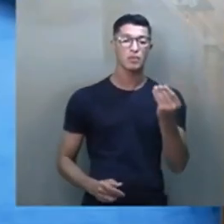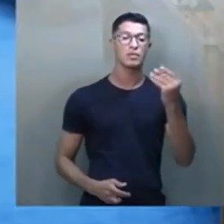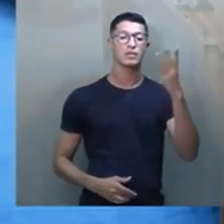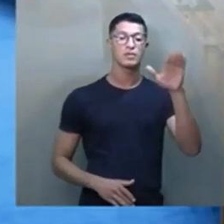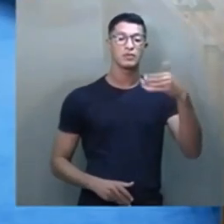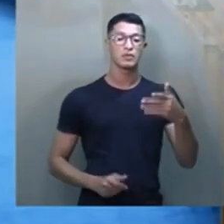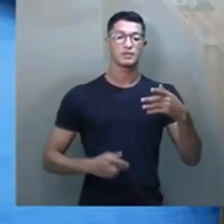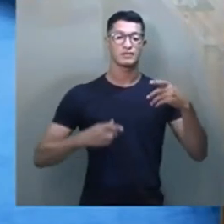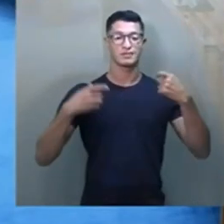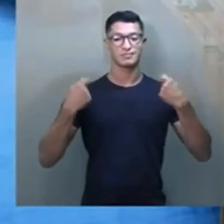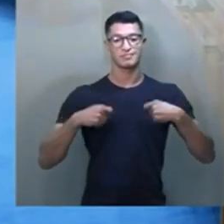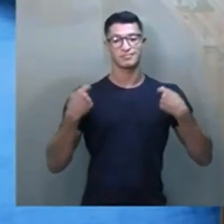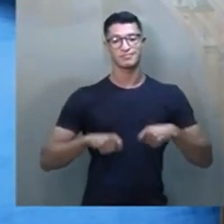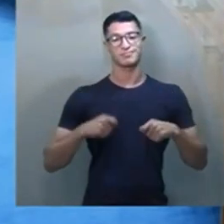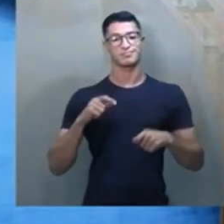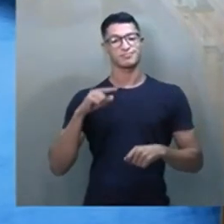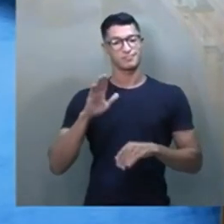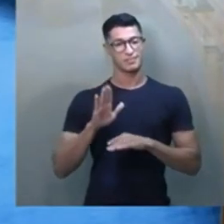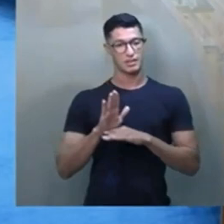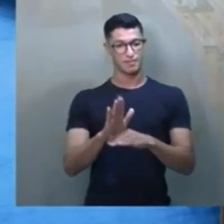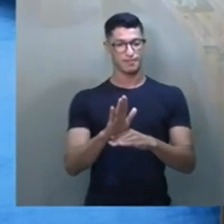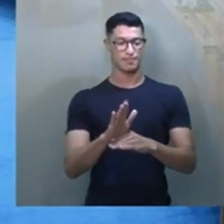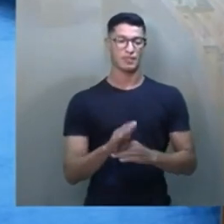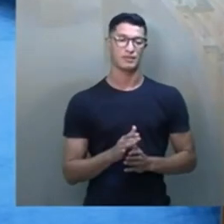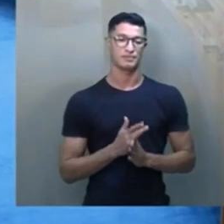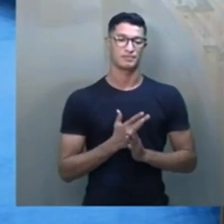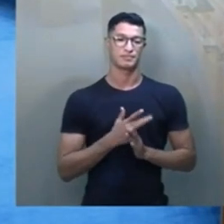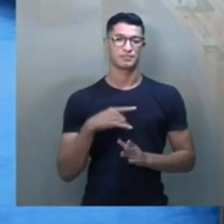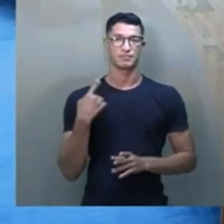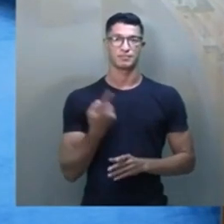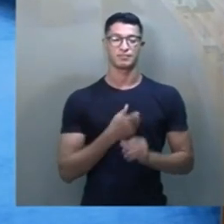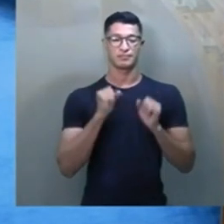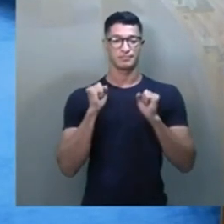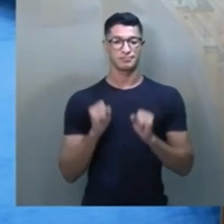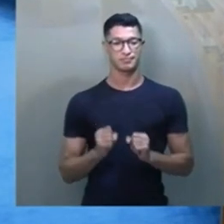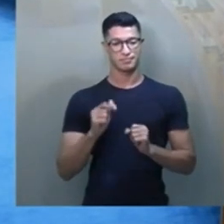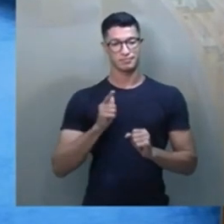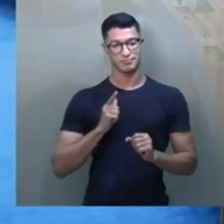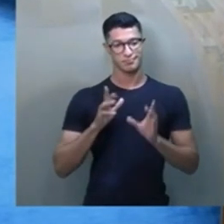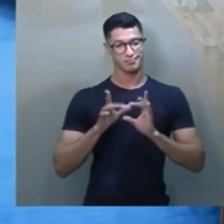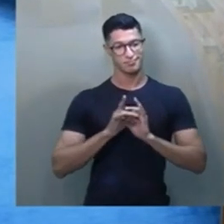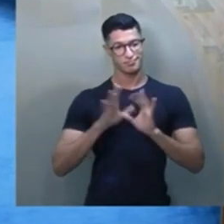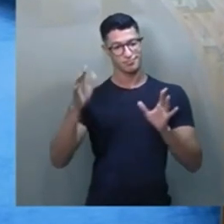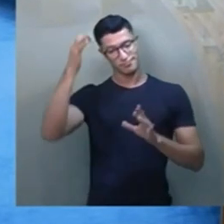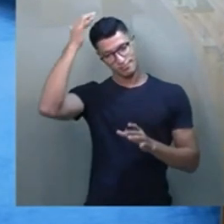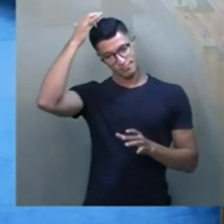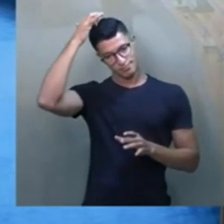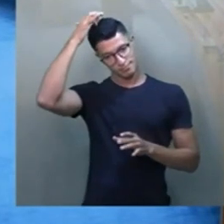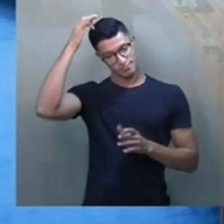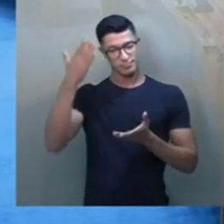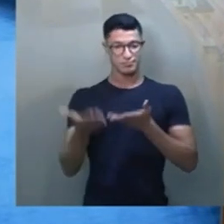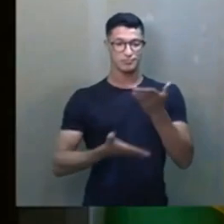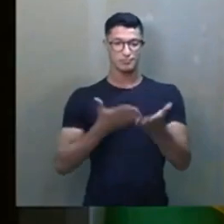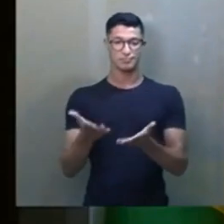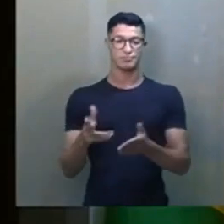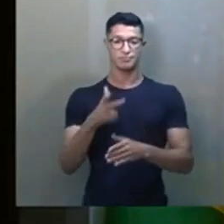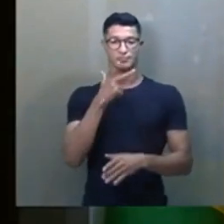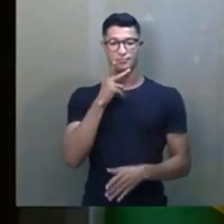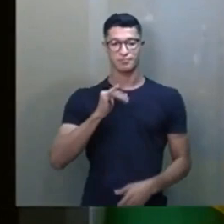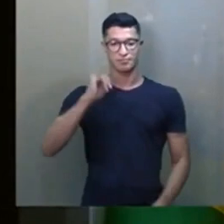necessidades precisarem de auxílio. Que possamos estar disponíveis a serviço do Pai,